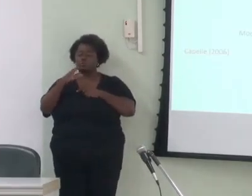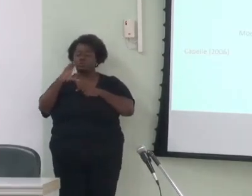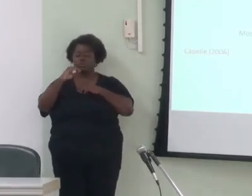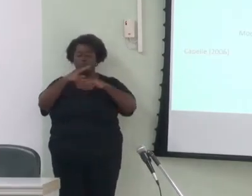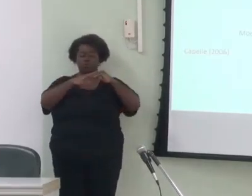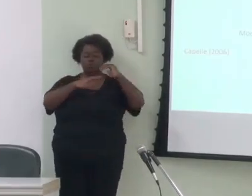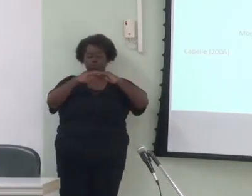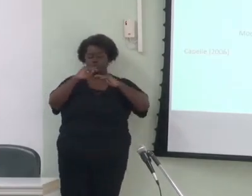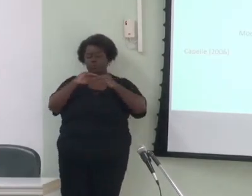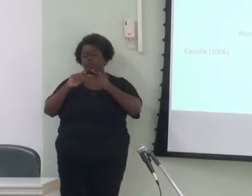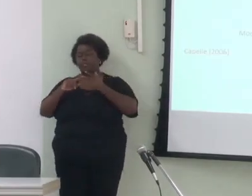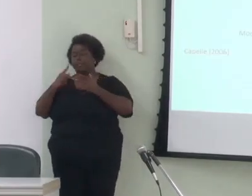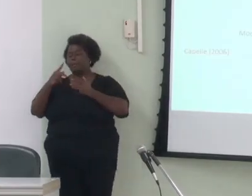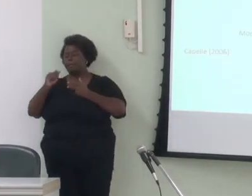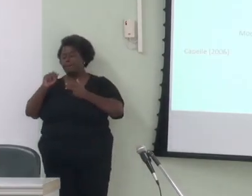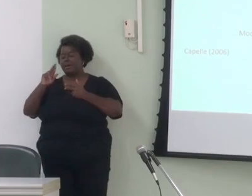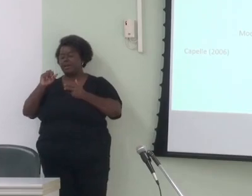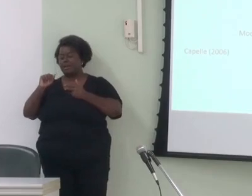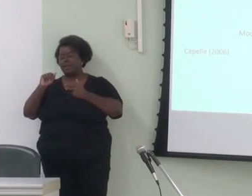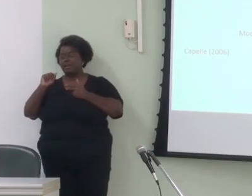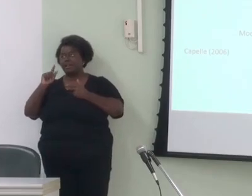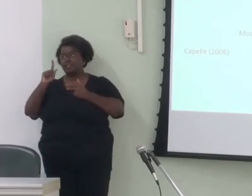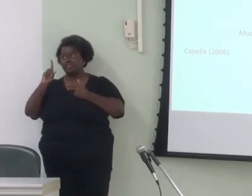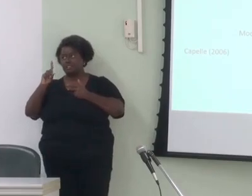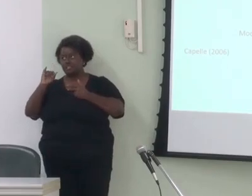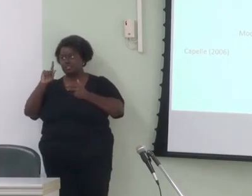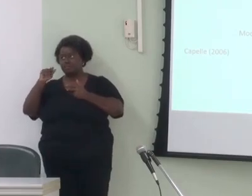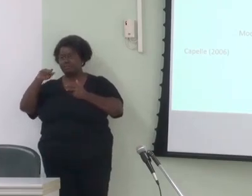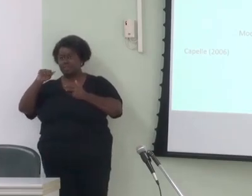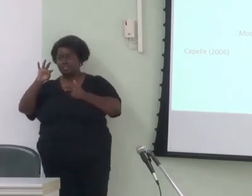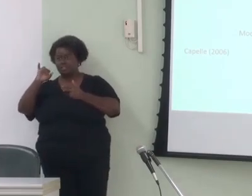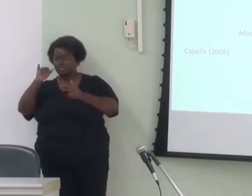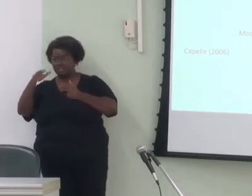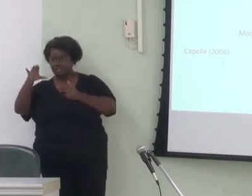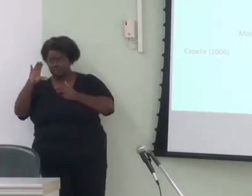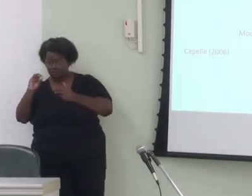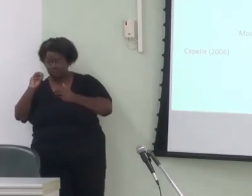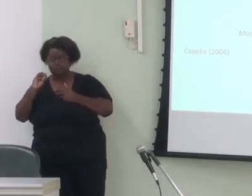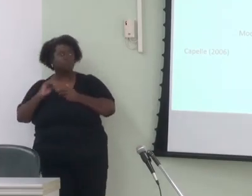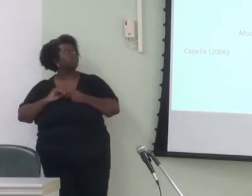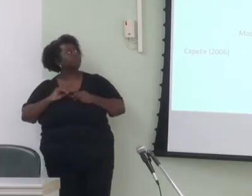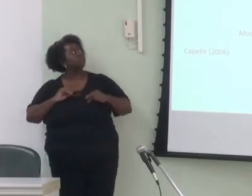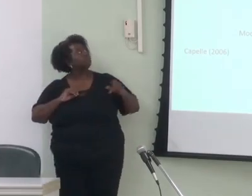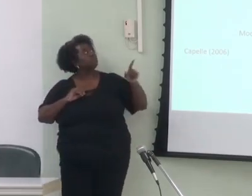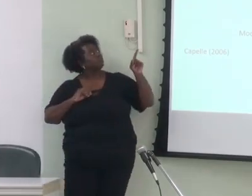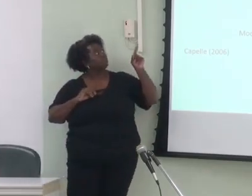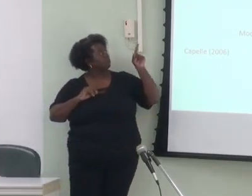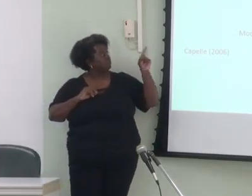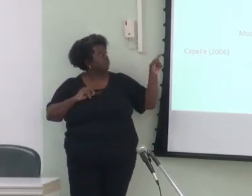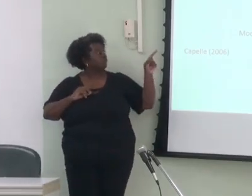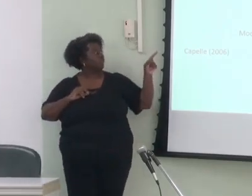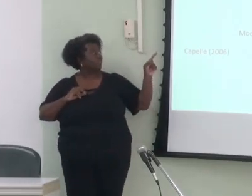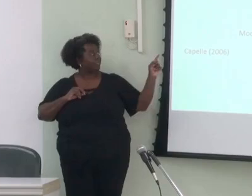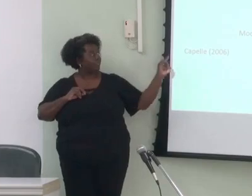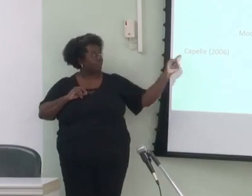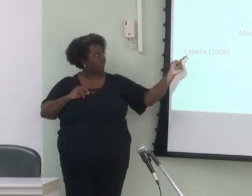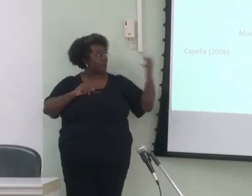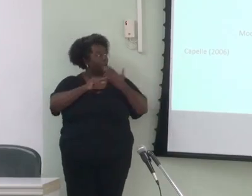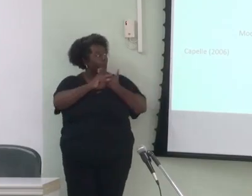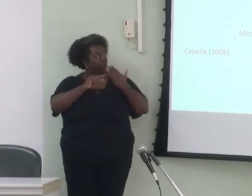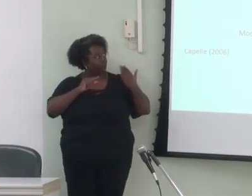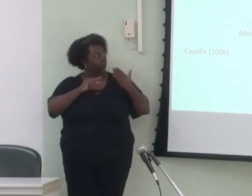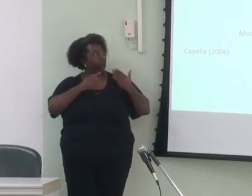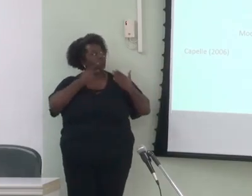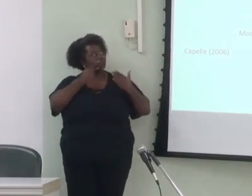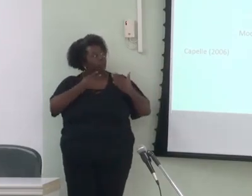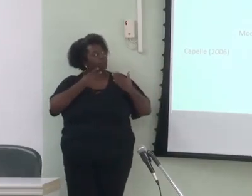Capelli elabora um modelo de análise para dar conta de construções que são formalmente distintas semanticamente